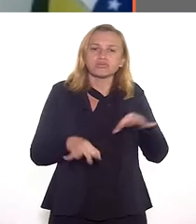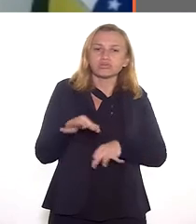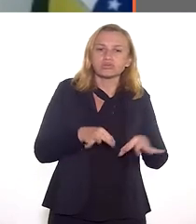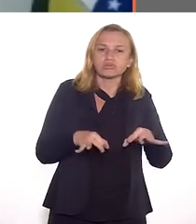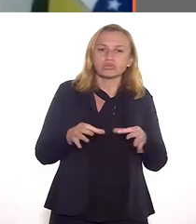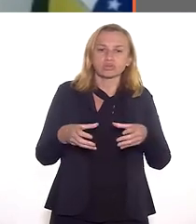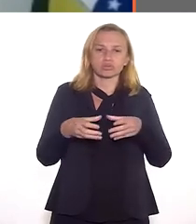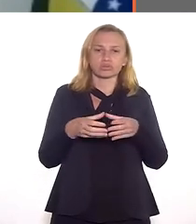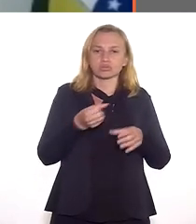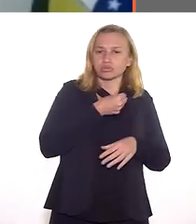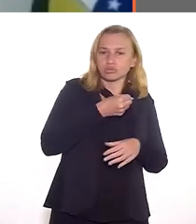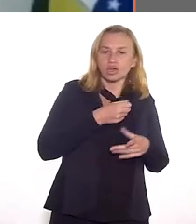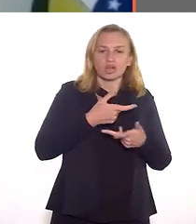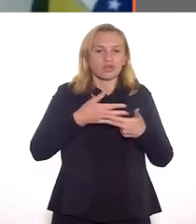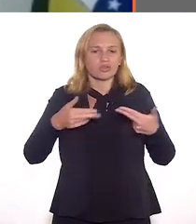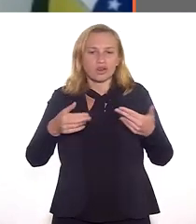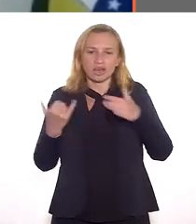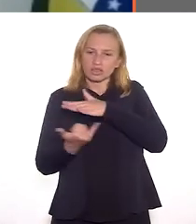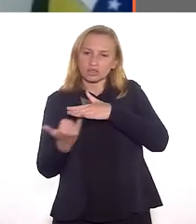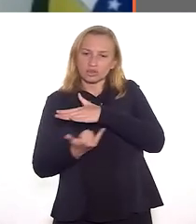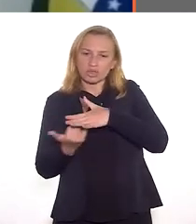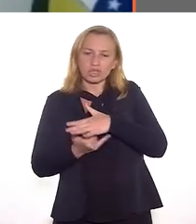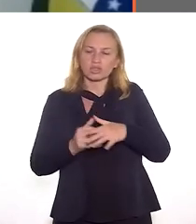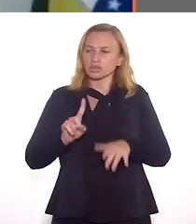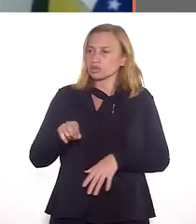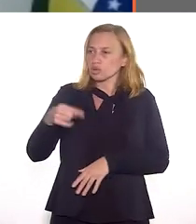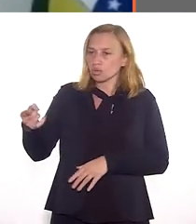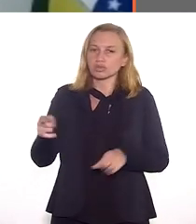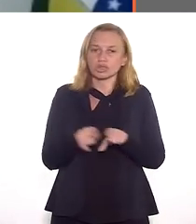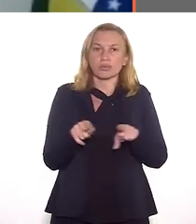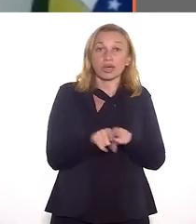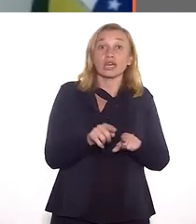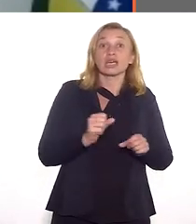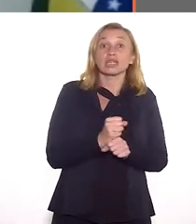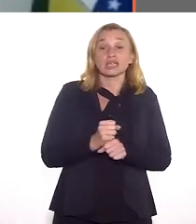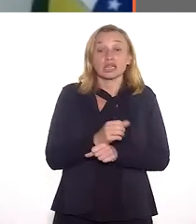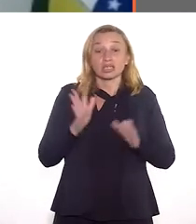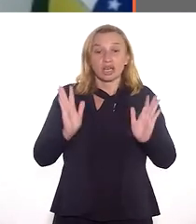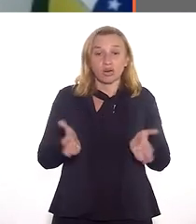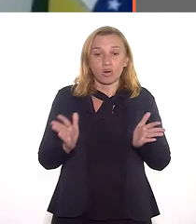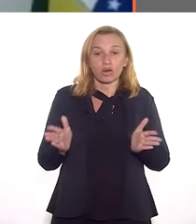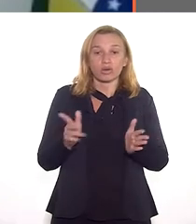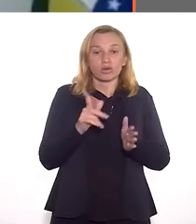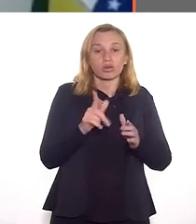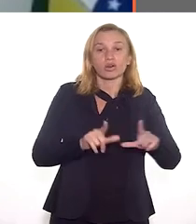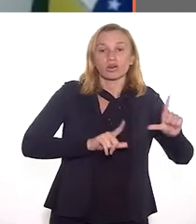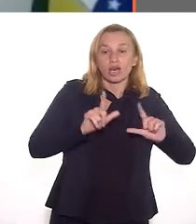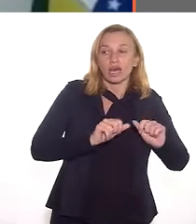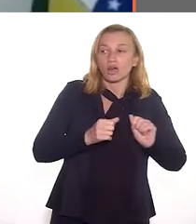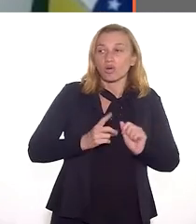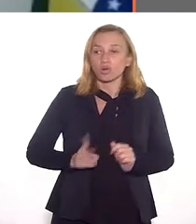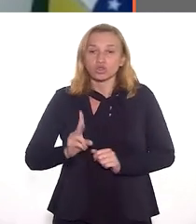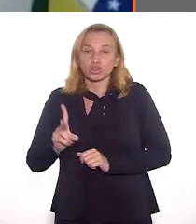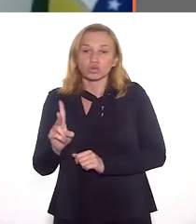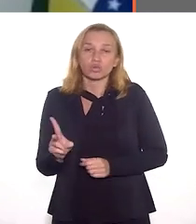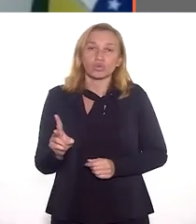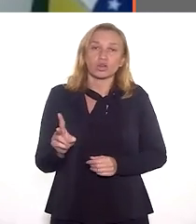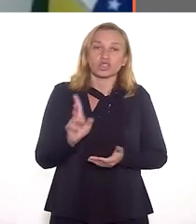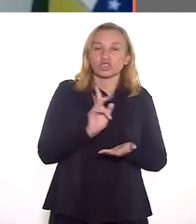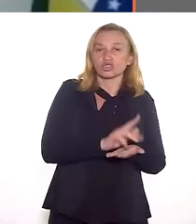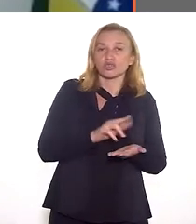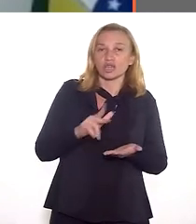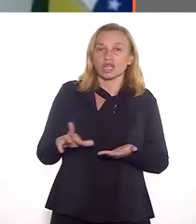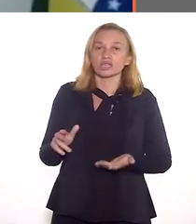organizações, coletivos, instituições, outros mandatos que eu convidei. E, agora, esse ano, o programa continua com uma pequena